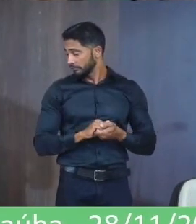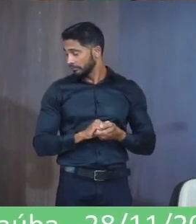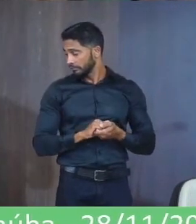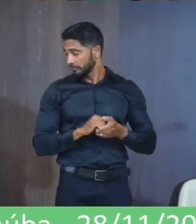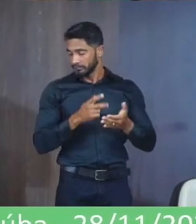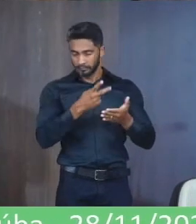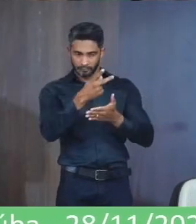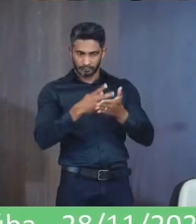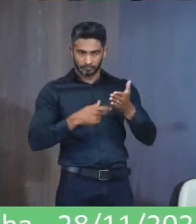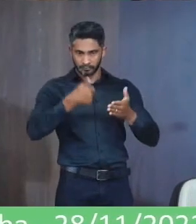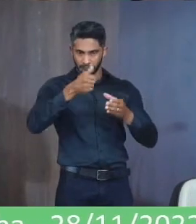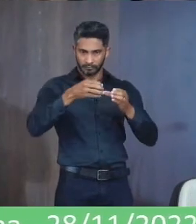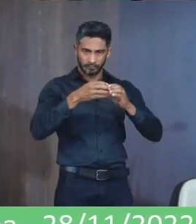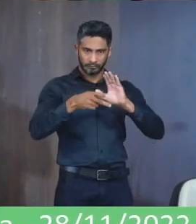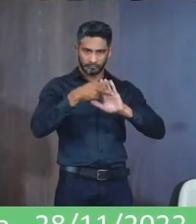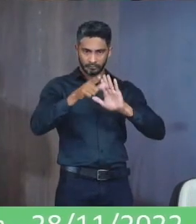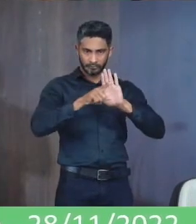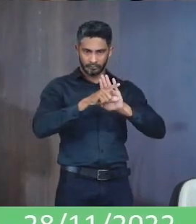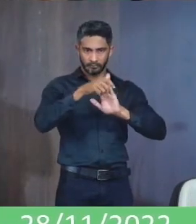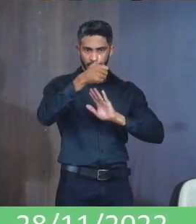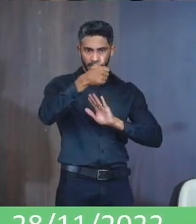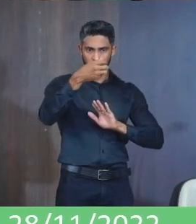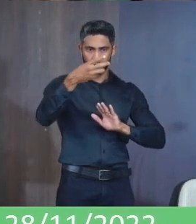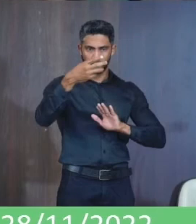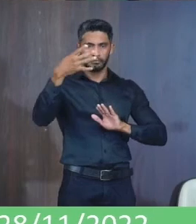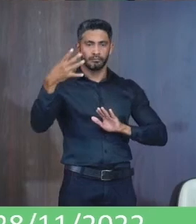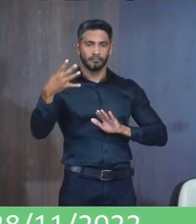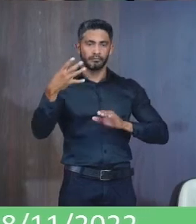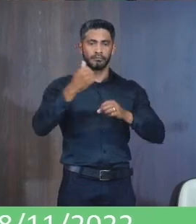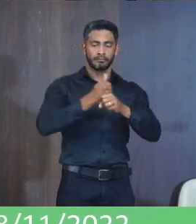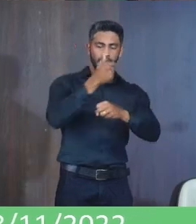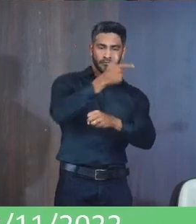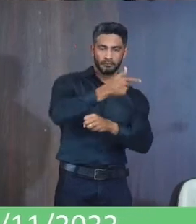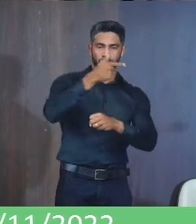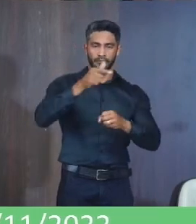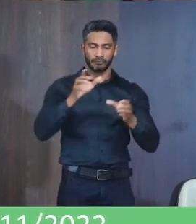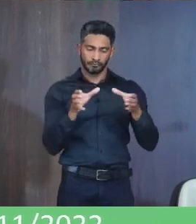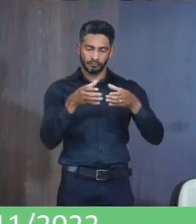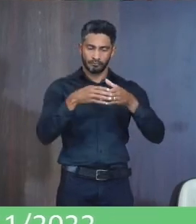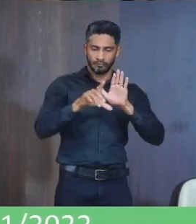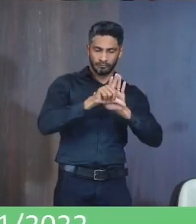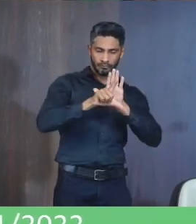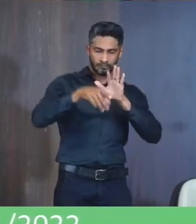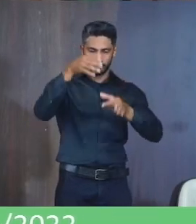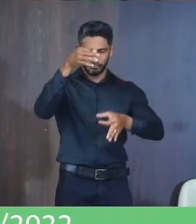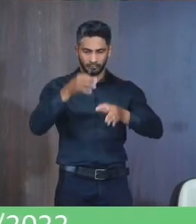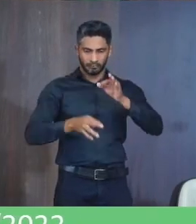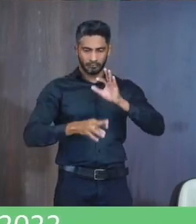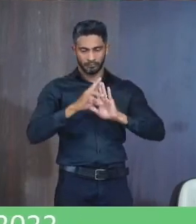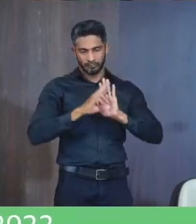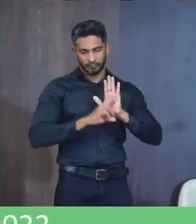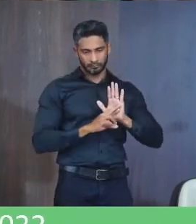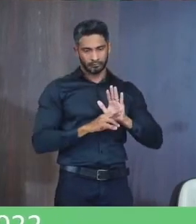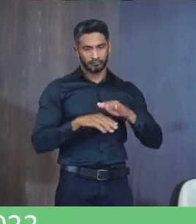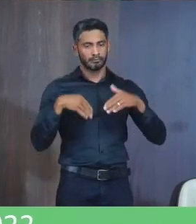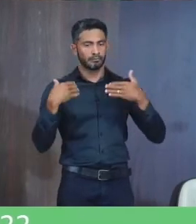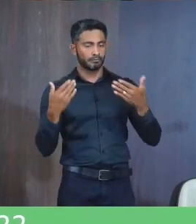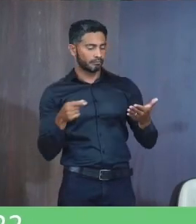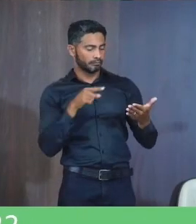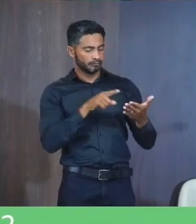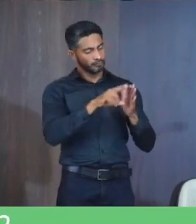Aparecer para o primeiro turno Do projeto de lei 134-2022 Comissão de legislação Justiça e redação